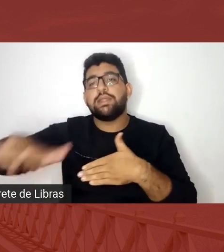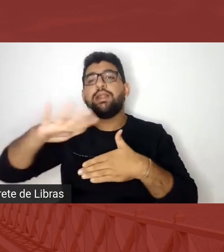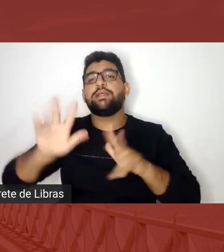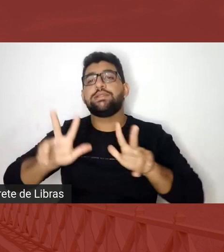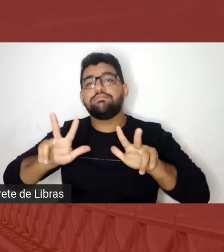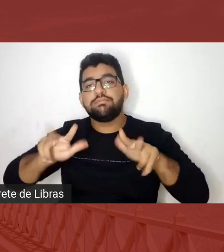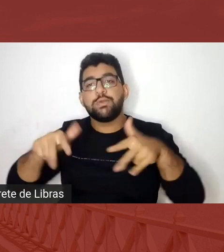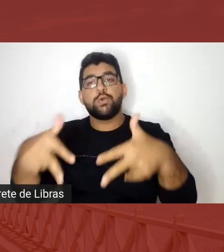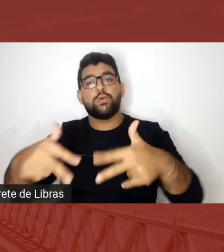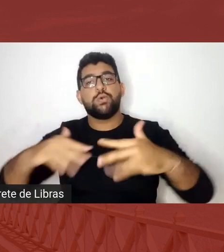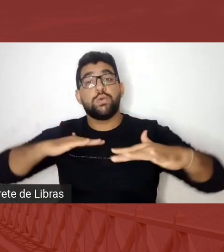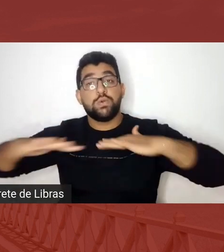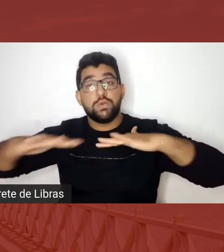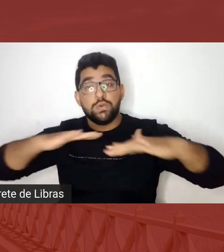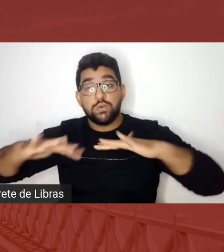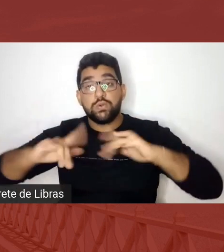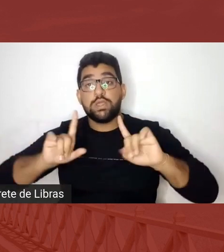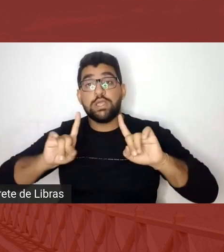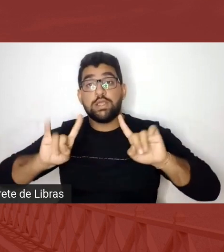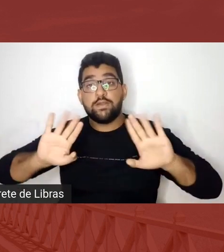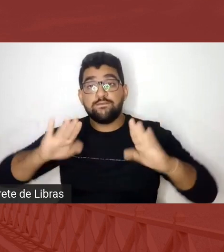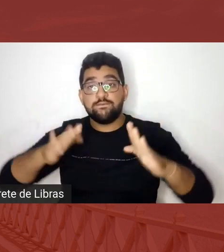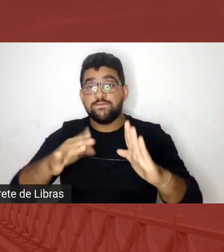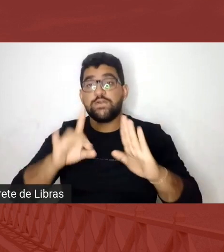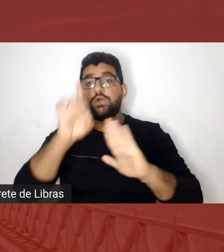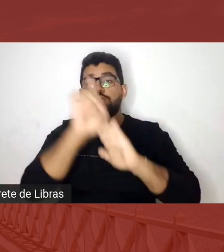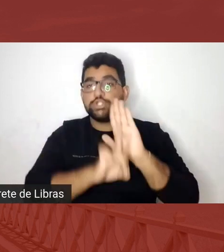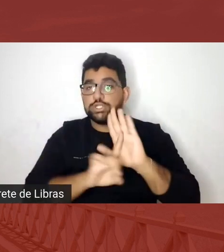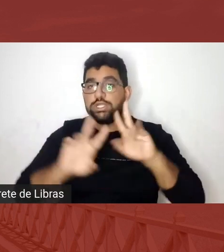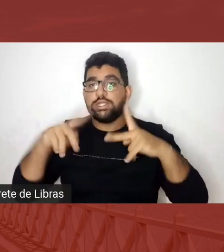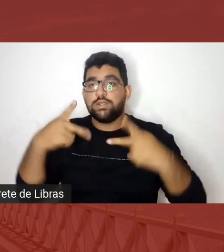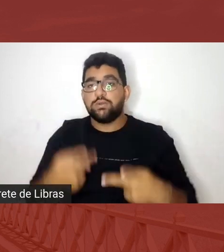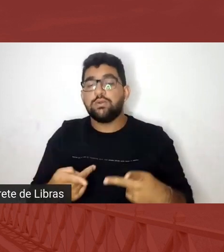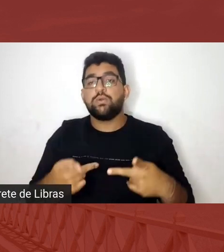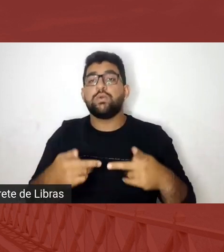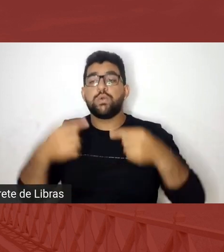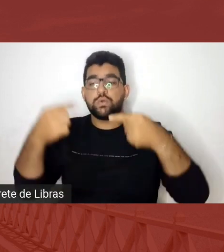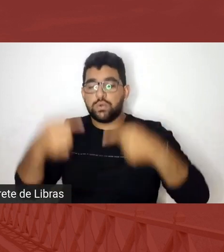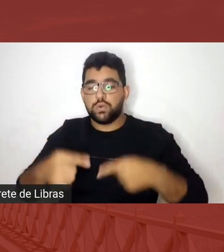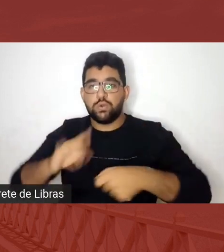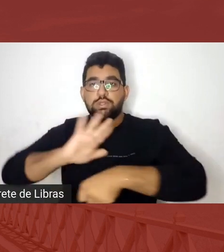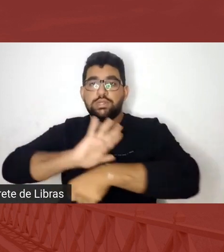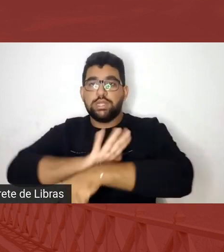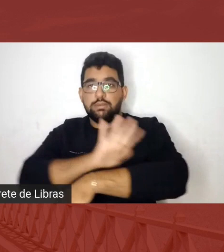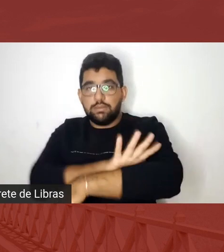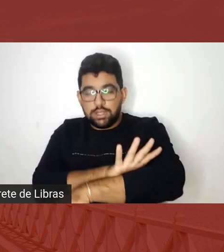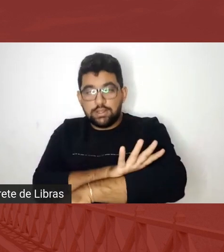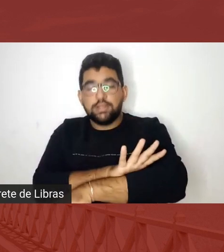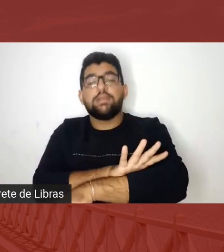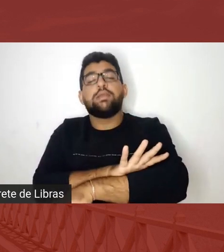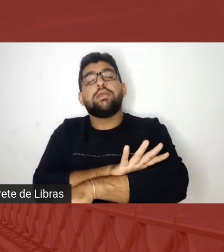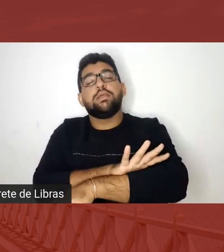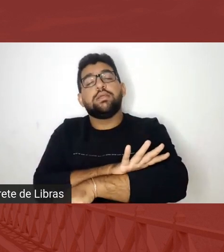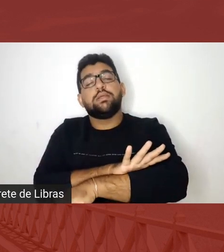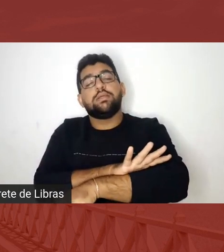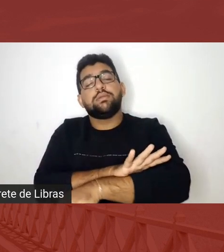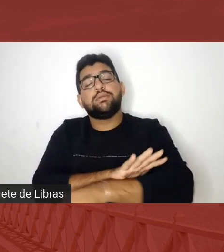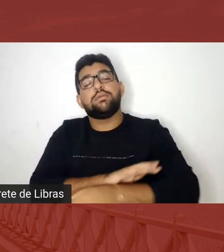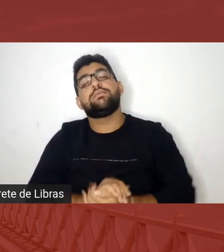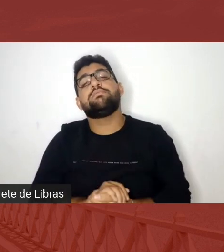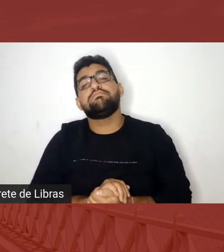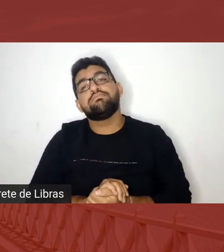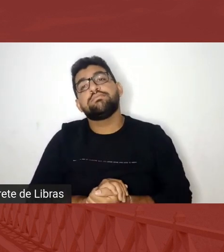pelos direitos das pessoas pretas, da luta antirracial, antirracista, menos